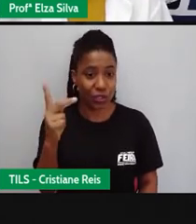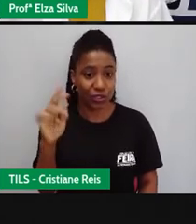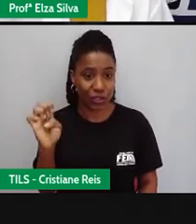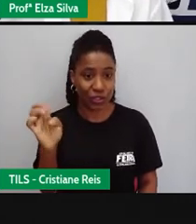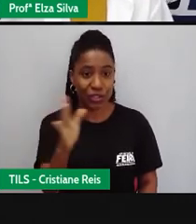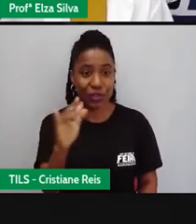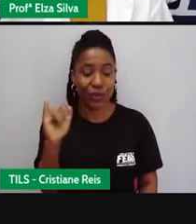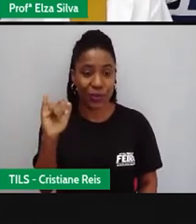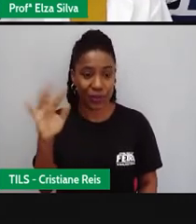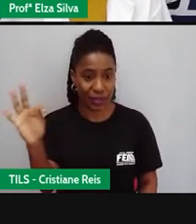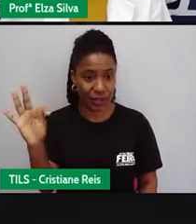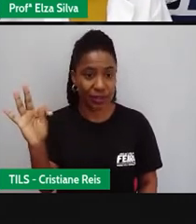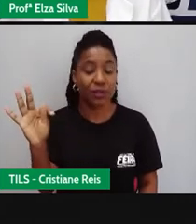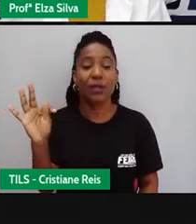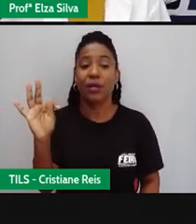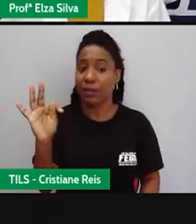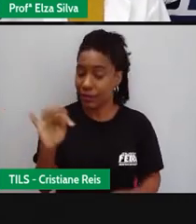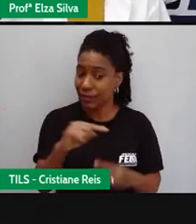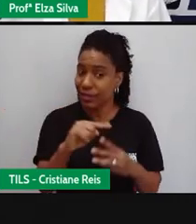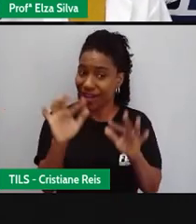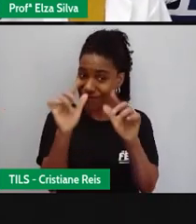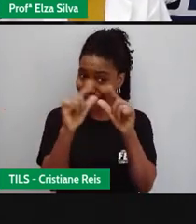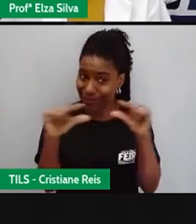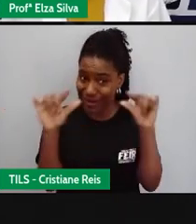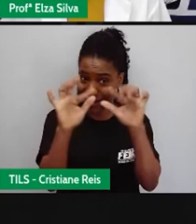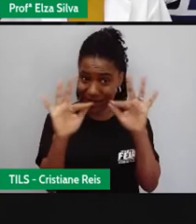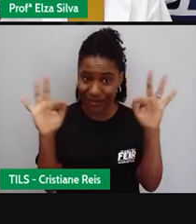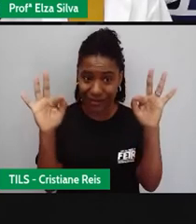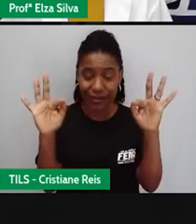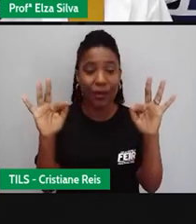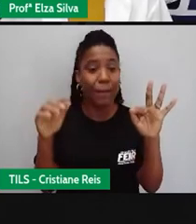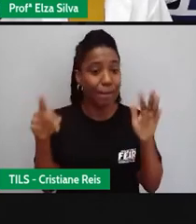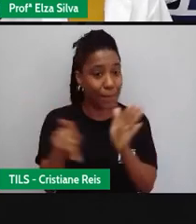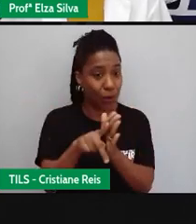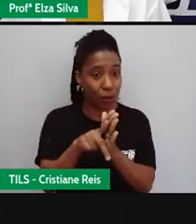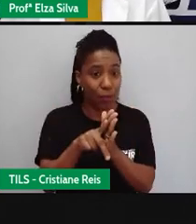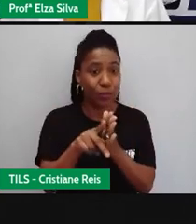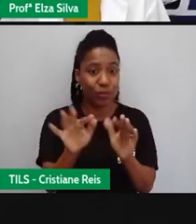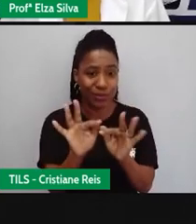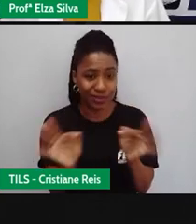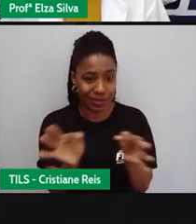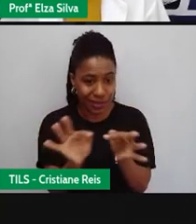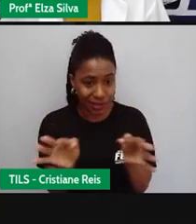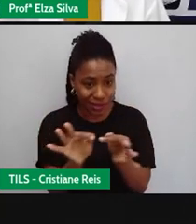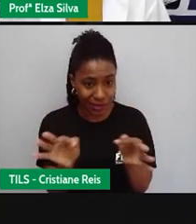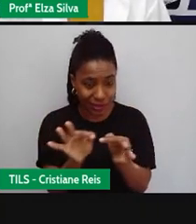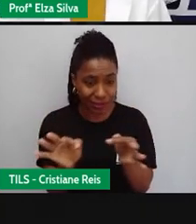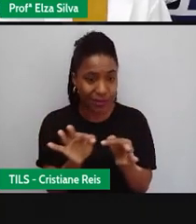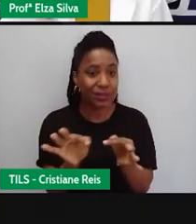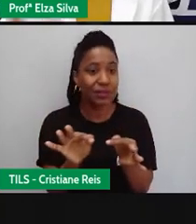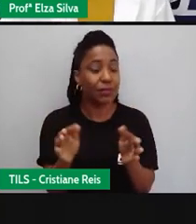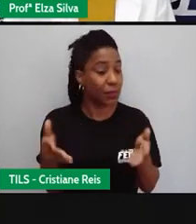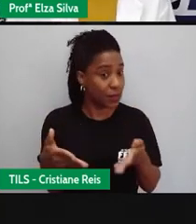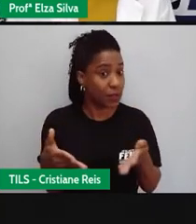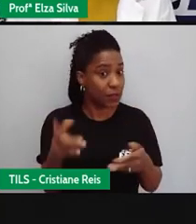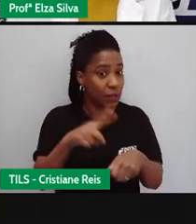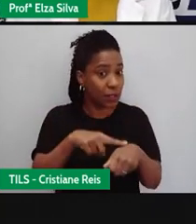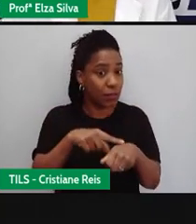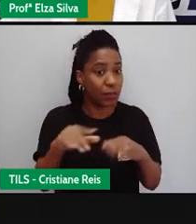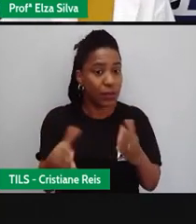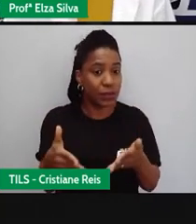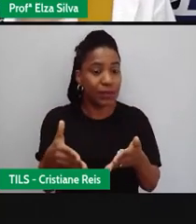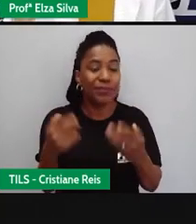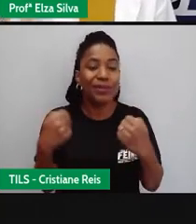frase Estivendo presente simples Você então Colocará no final do verbo De um modo geral